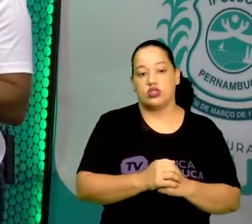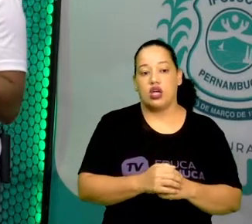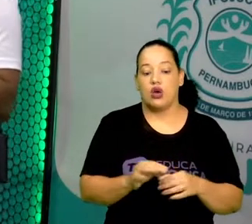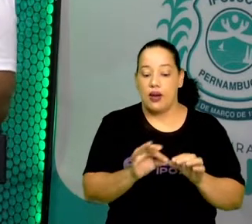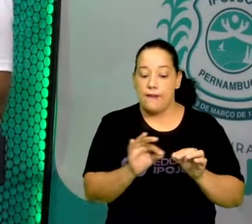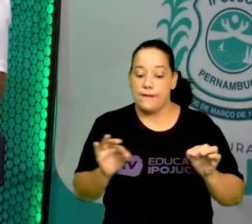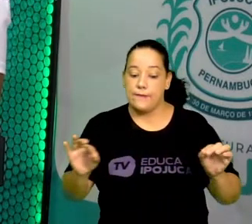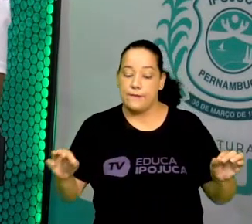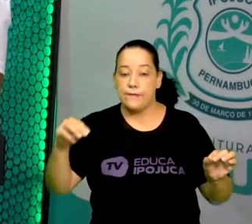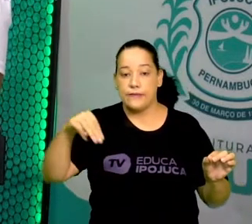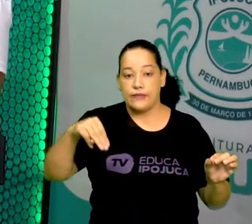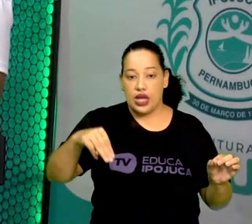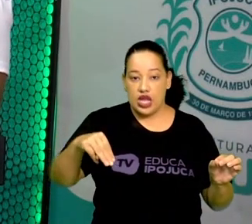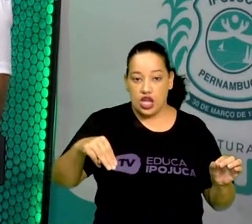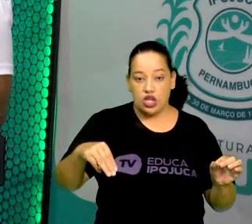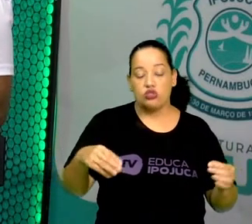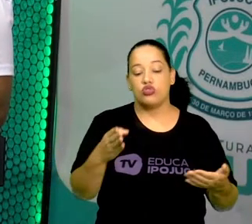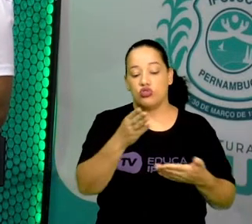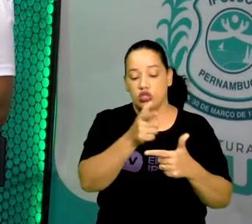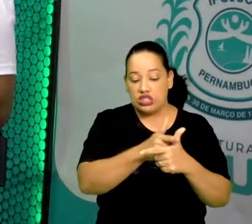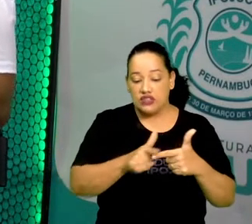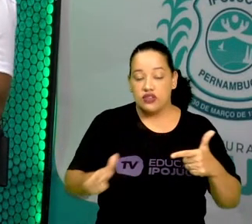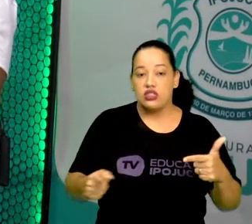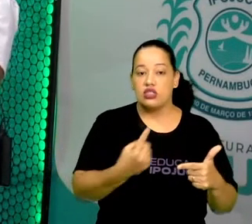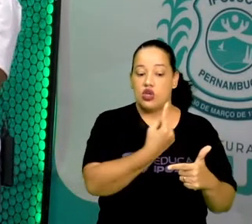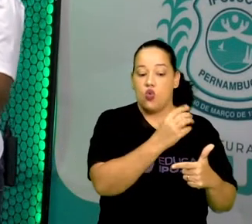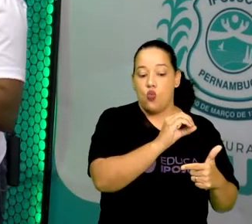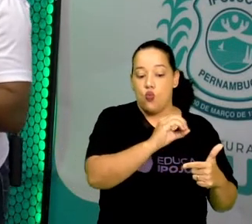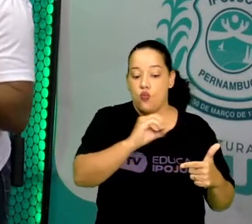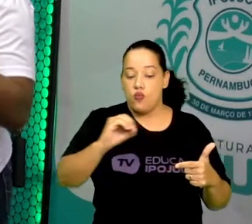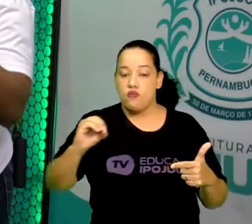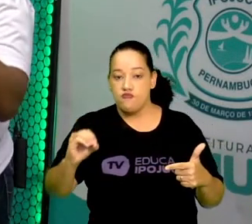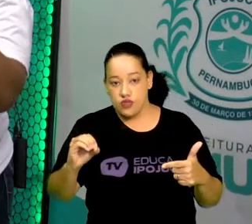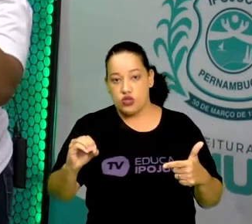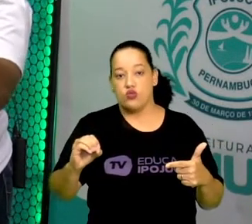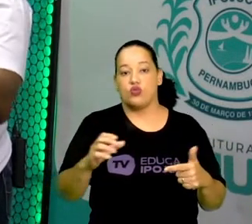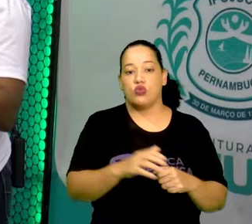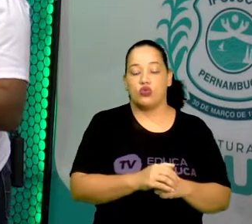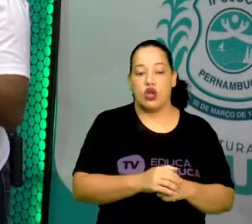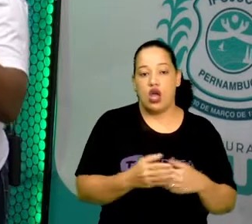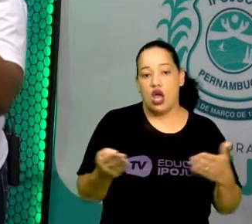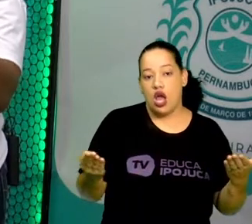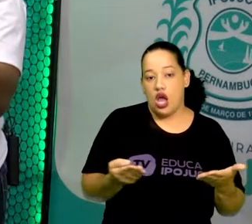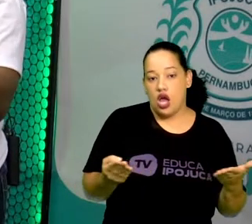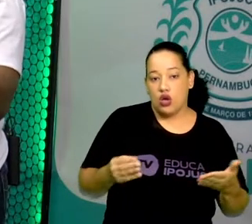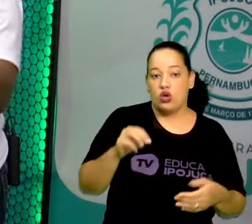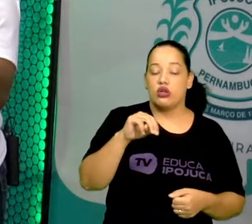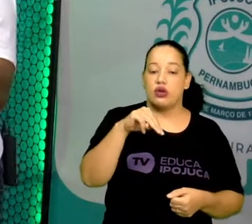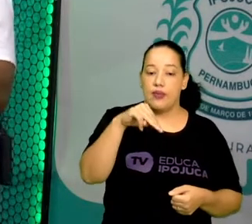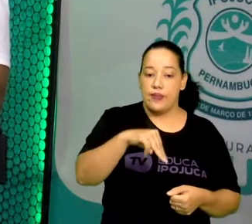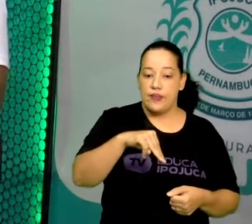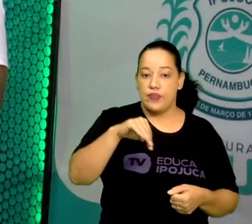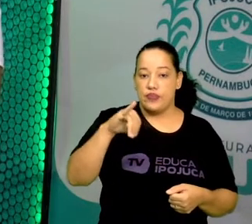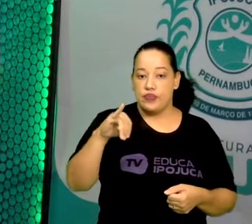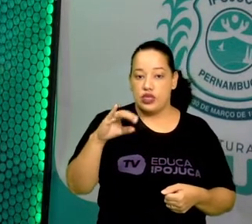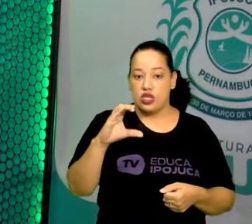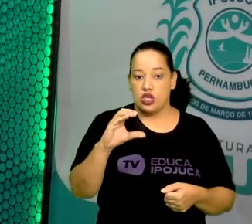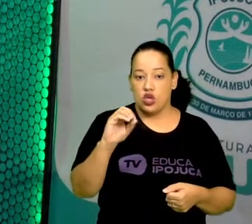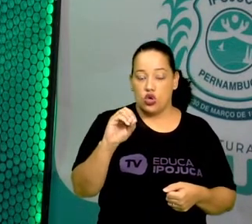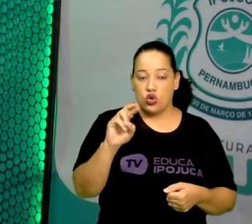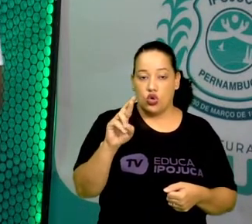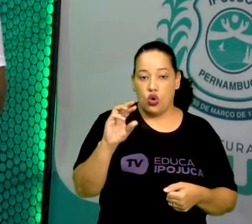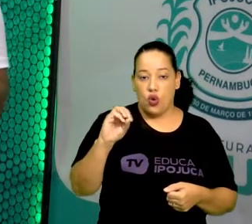1 metro e dividir em 1.000 partes. E depois, vemos o micrometro ou micrômetro. Pode ter essas duas